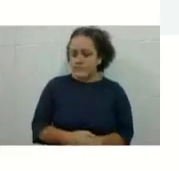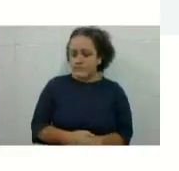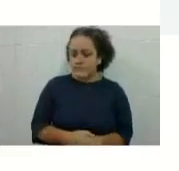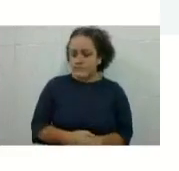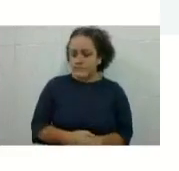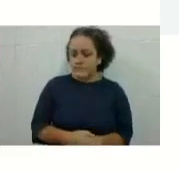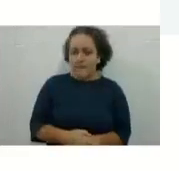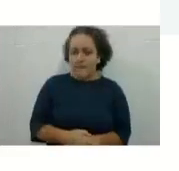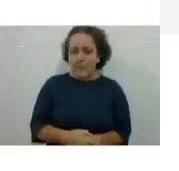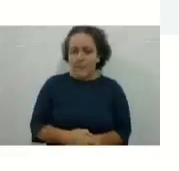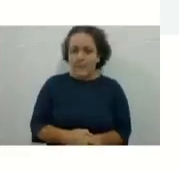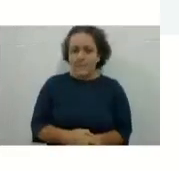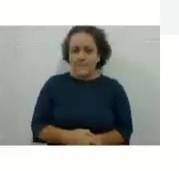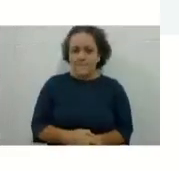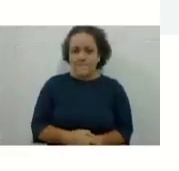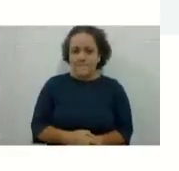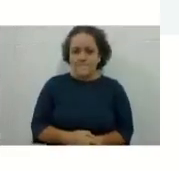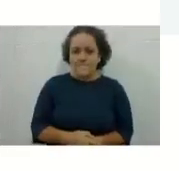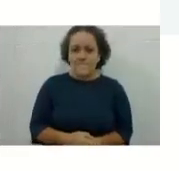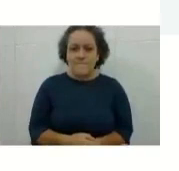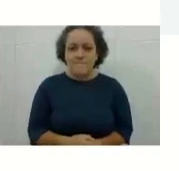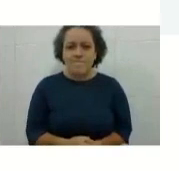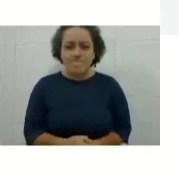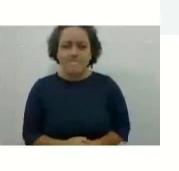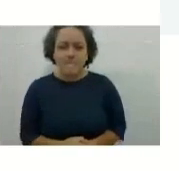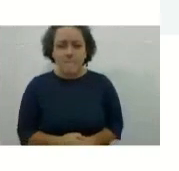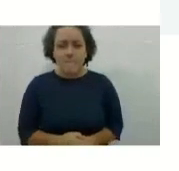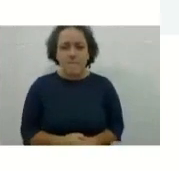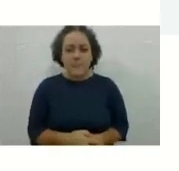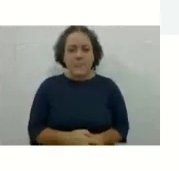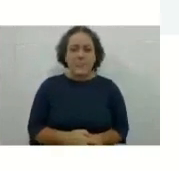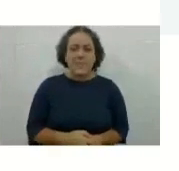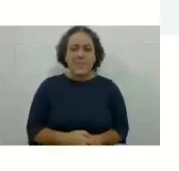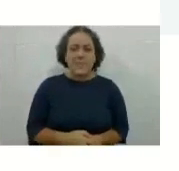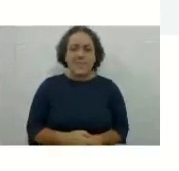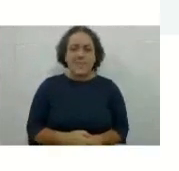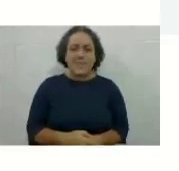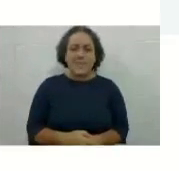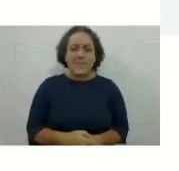Vocês estão vendo, gente? É difícil, tá bom? Mas vamos lá.